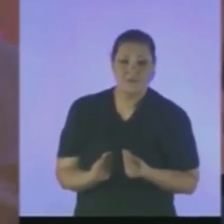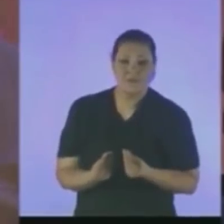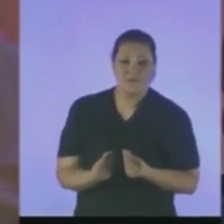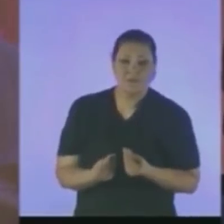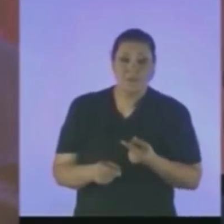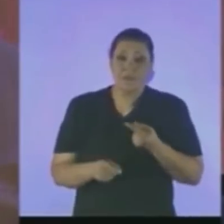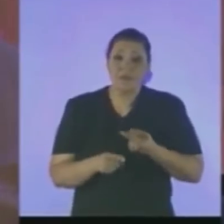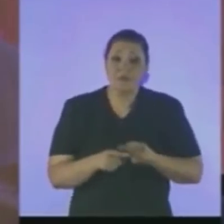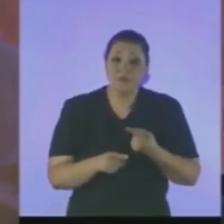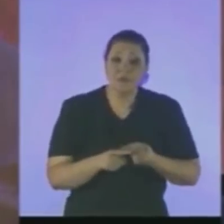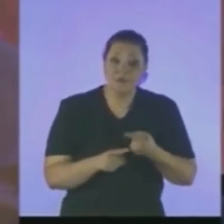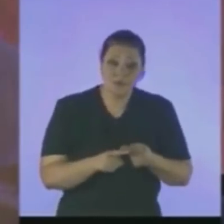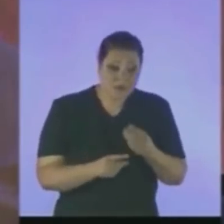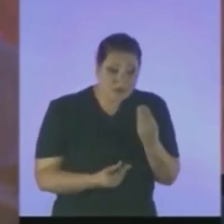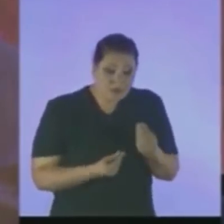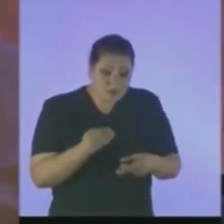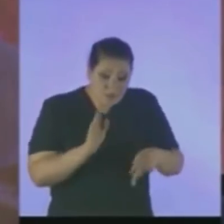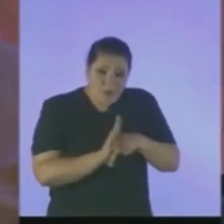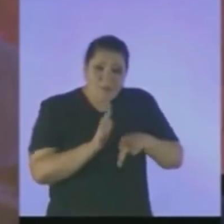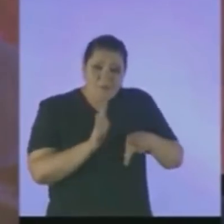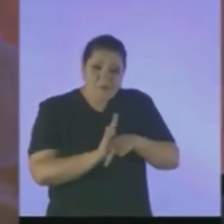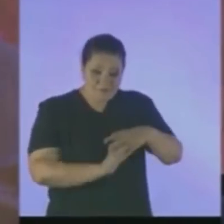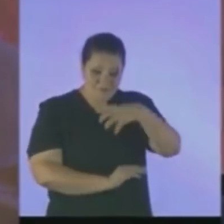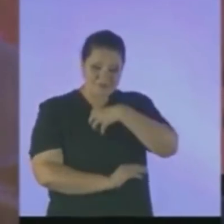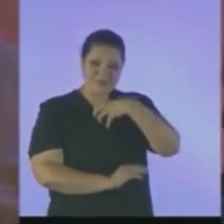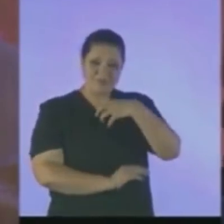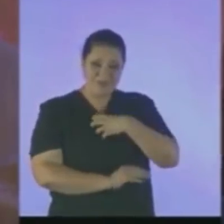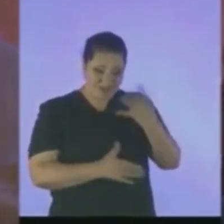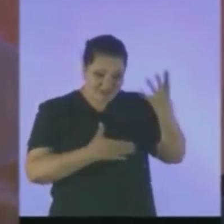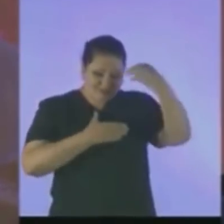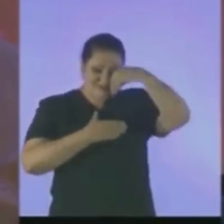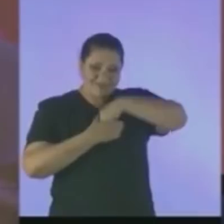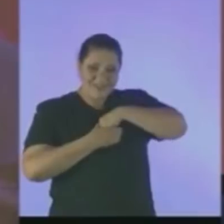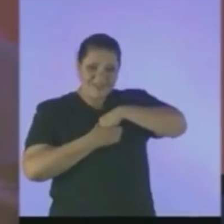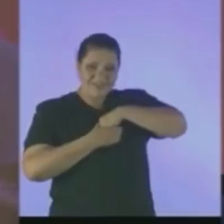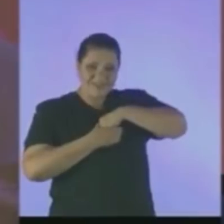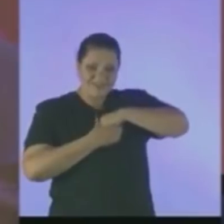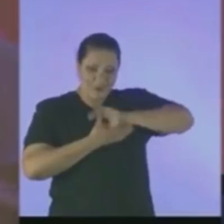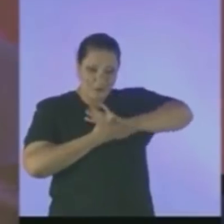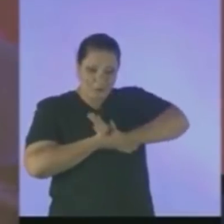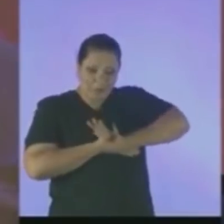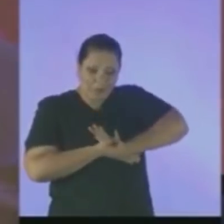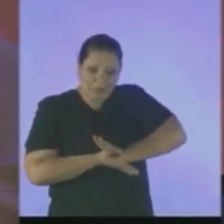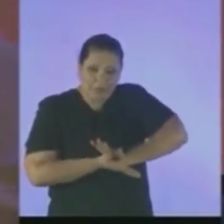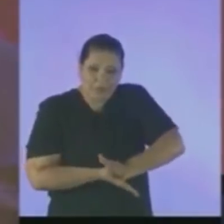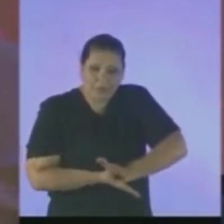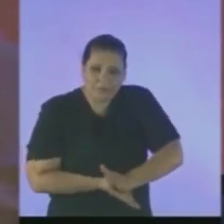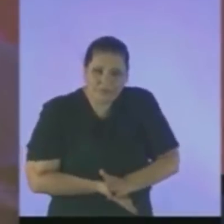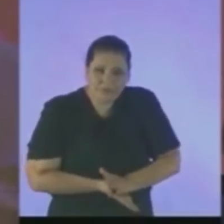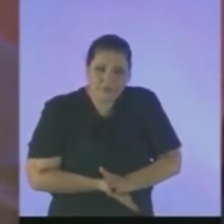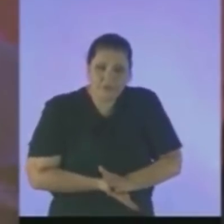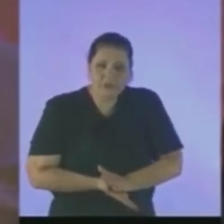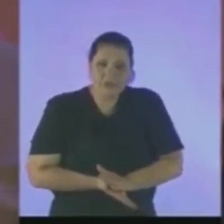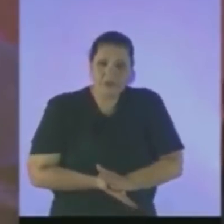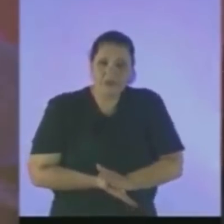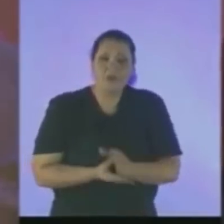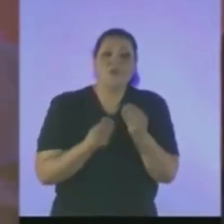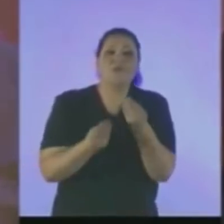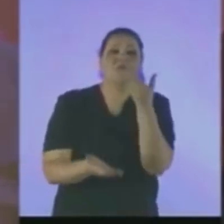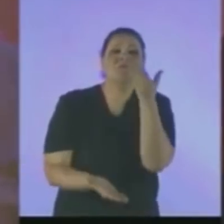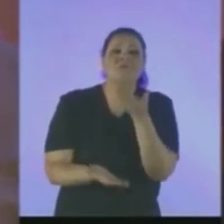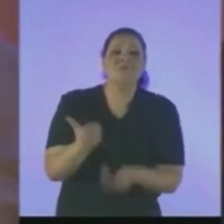caos Que realiza Para si mesma E da perda Da oportunidade Sublime